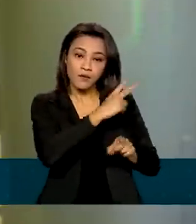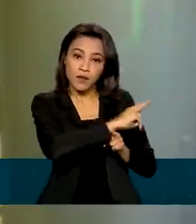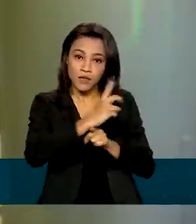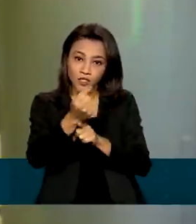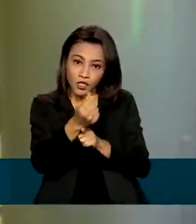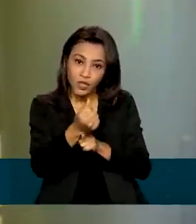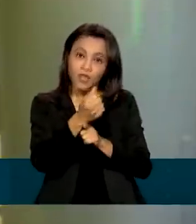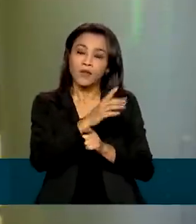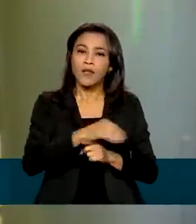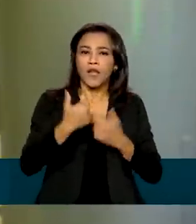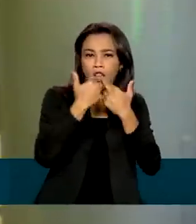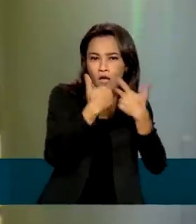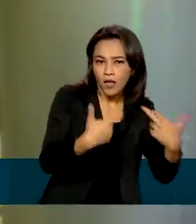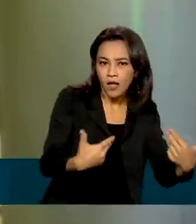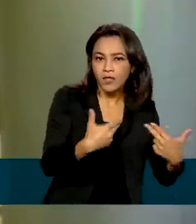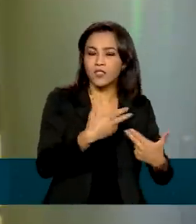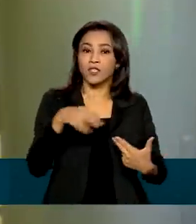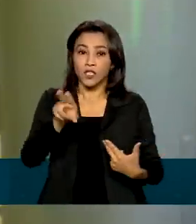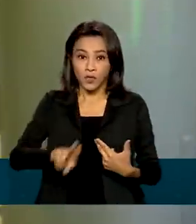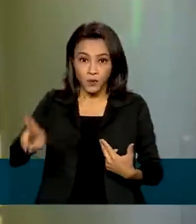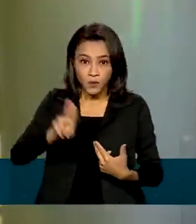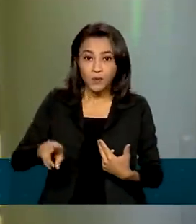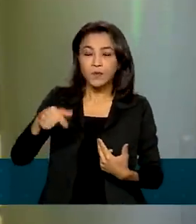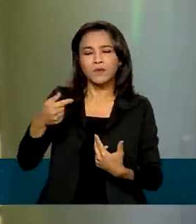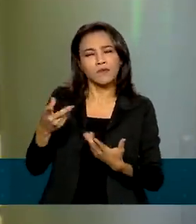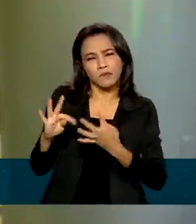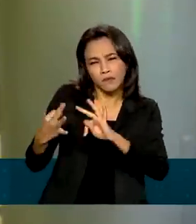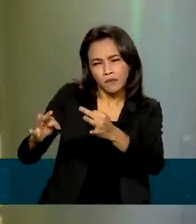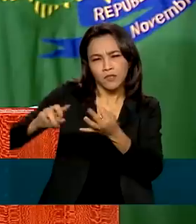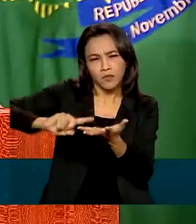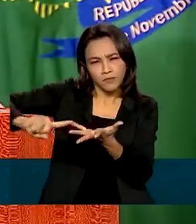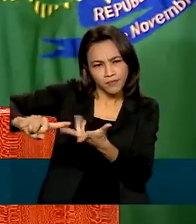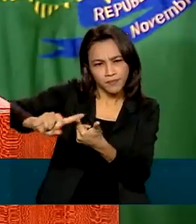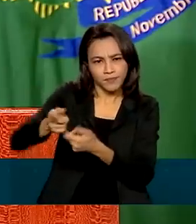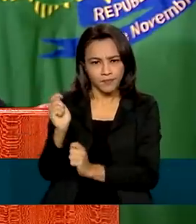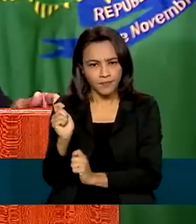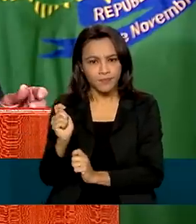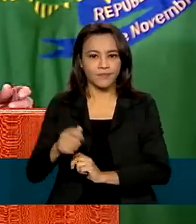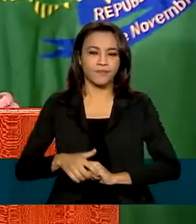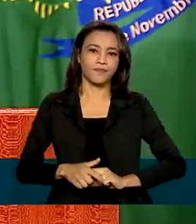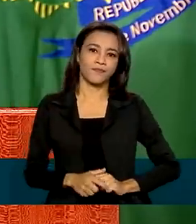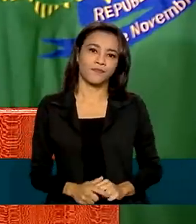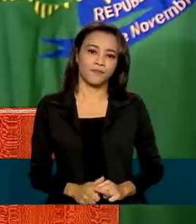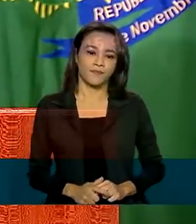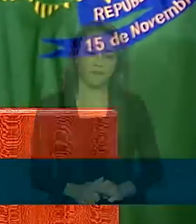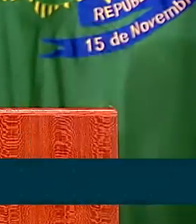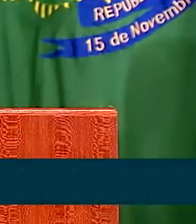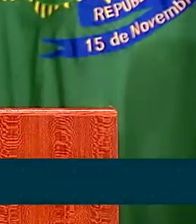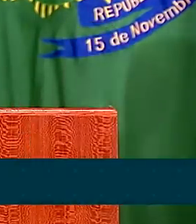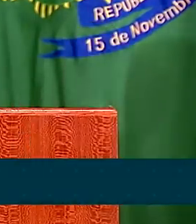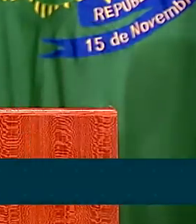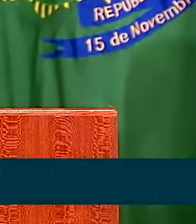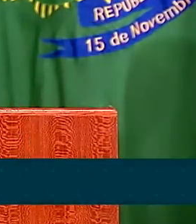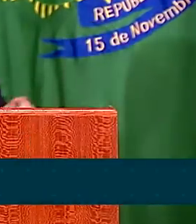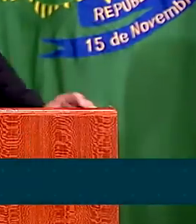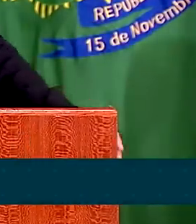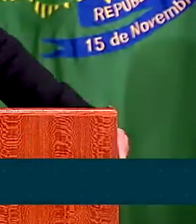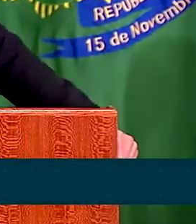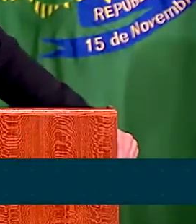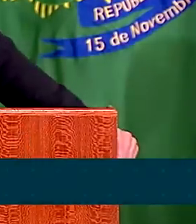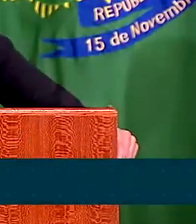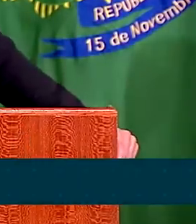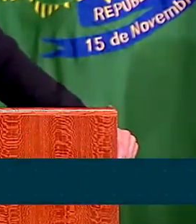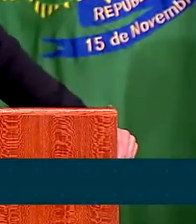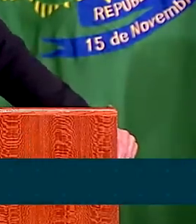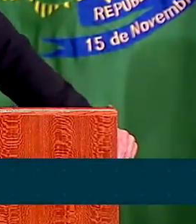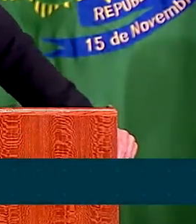áreas de inovação e modernização das atividades pesqueiras. Por esse momento do Plano Safra aqui, eu quero cumprimentá